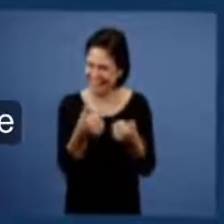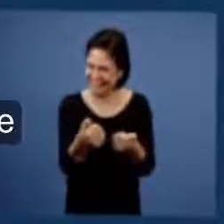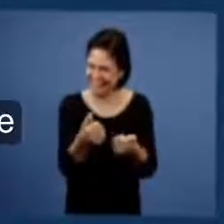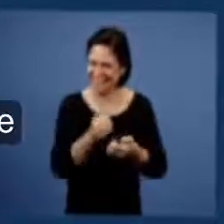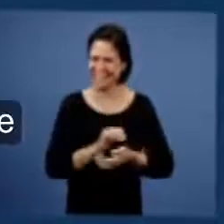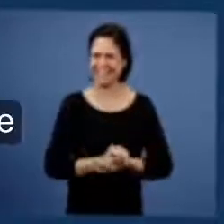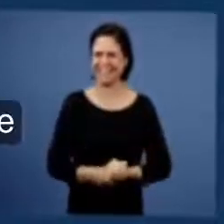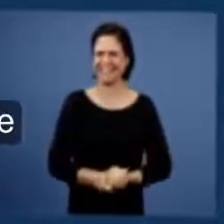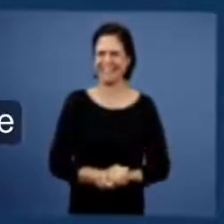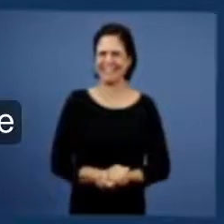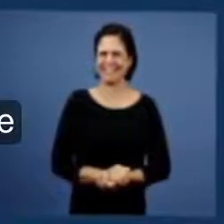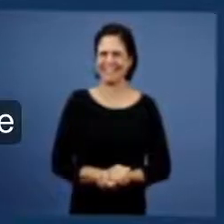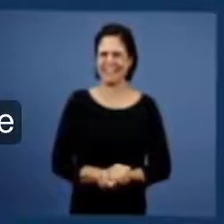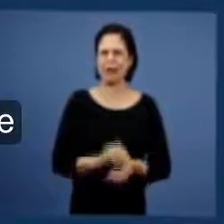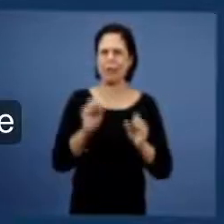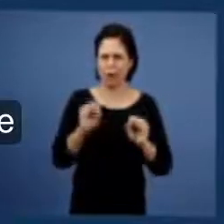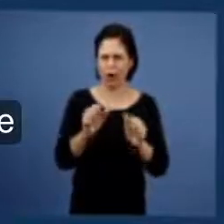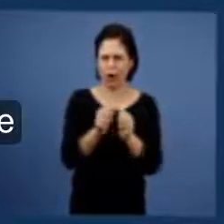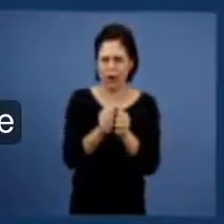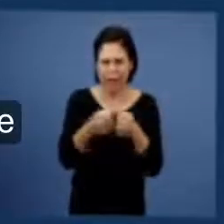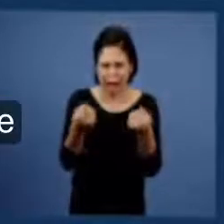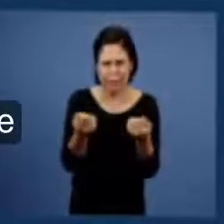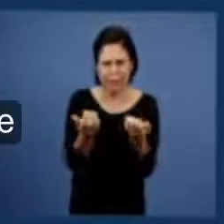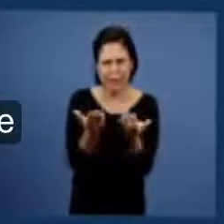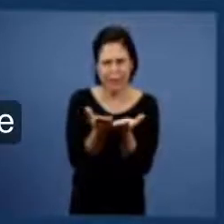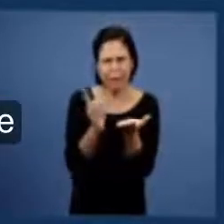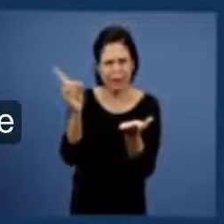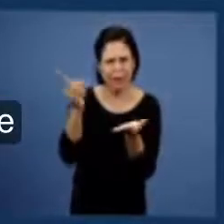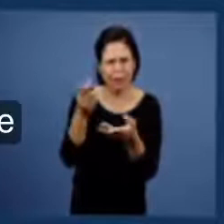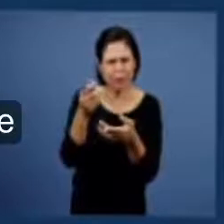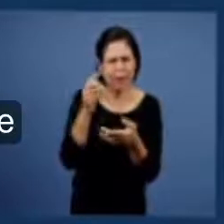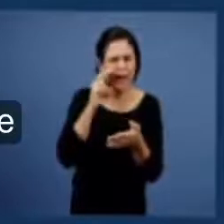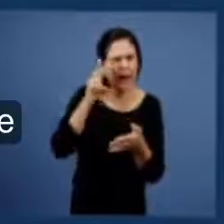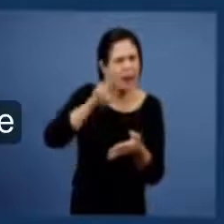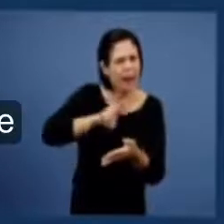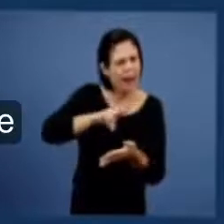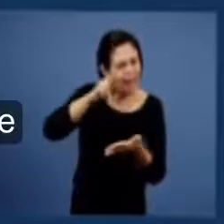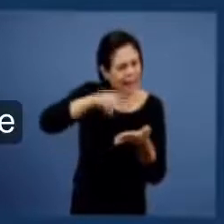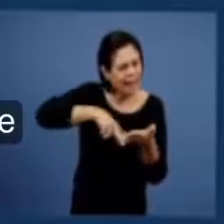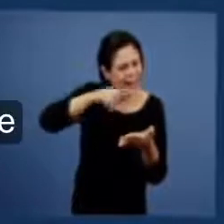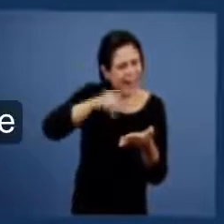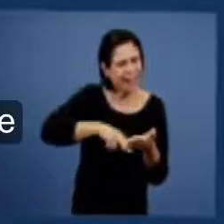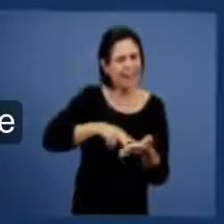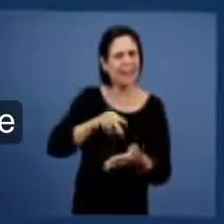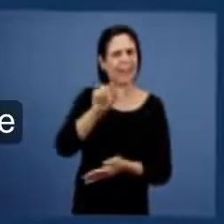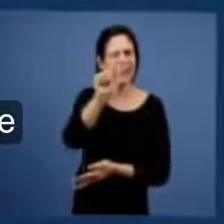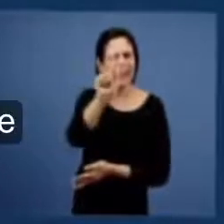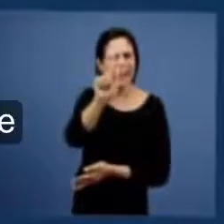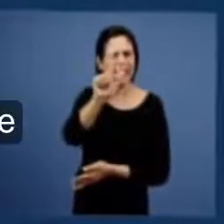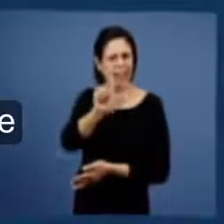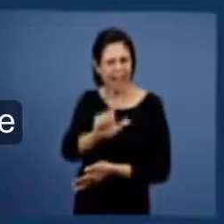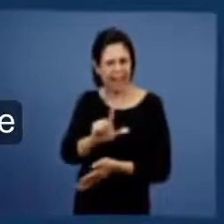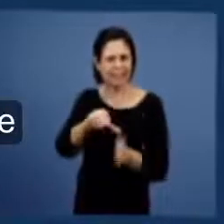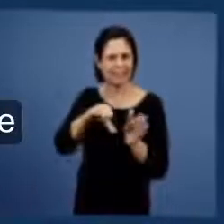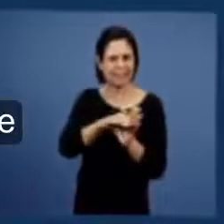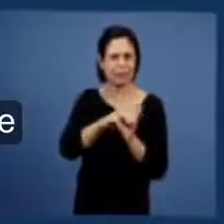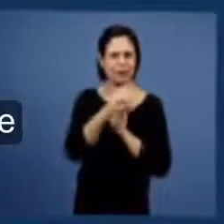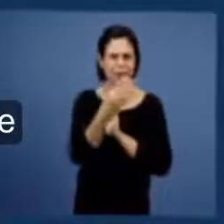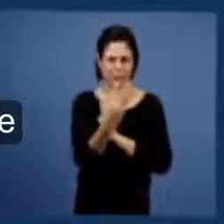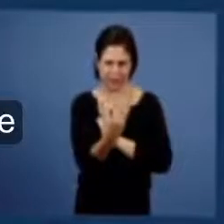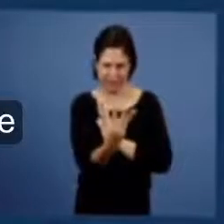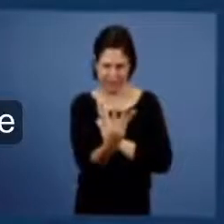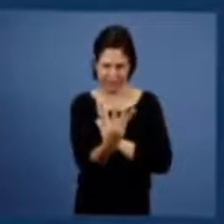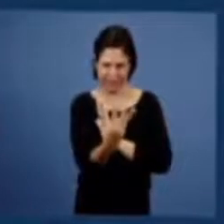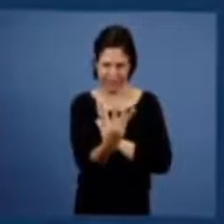pergunta então os irmãos podem abrir as Bíblias e ler capítulo 3 de Gálatas